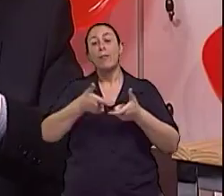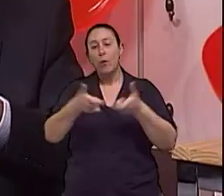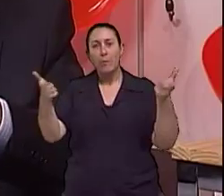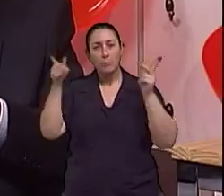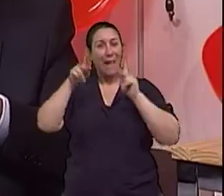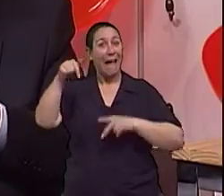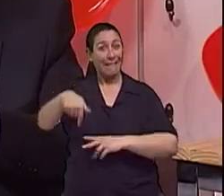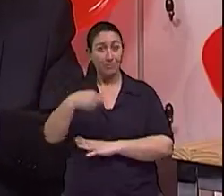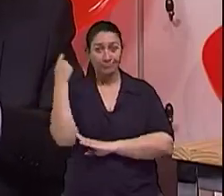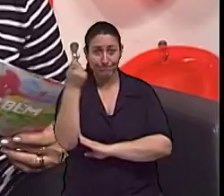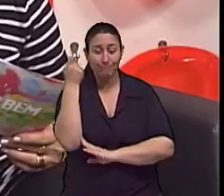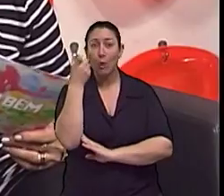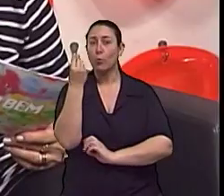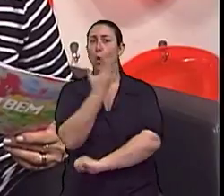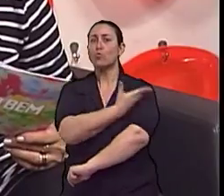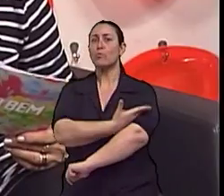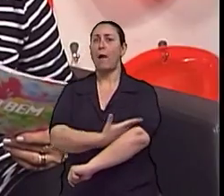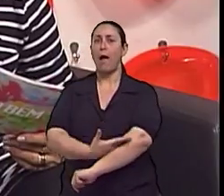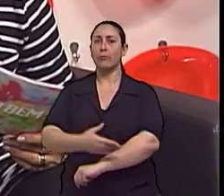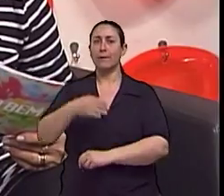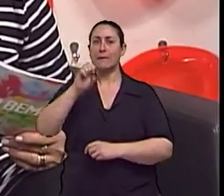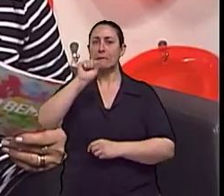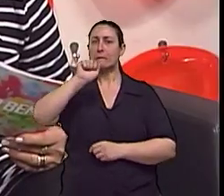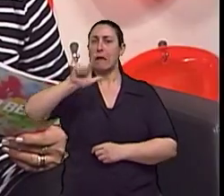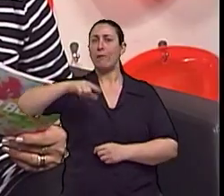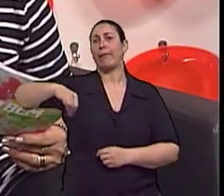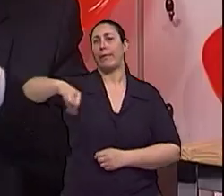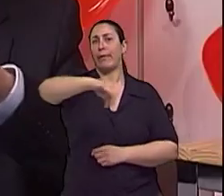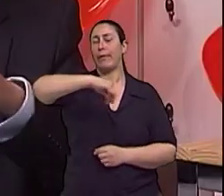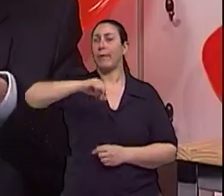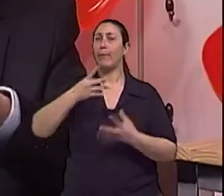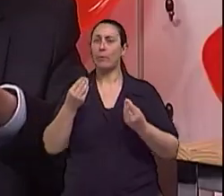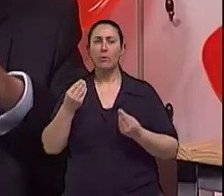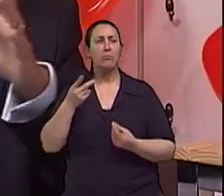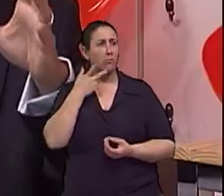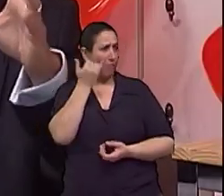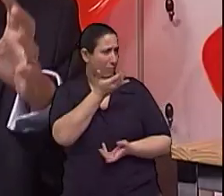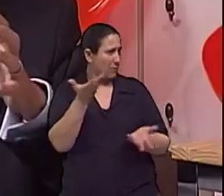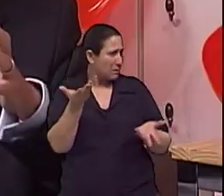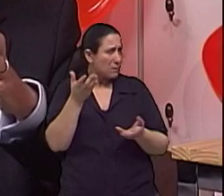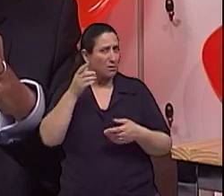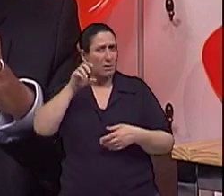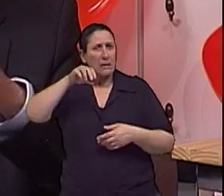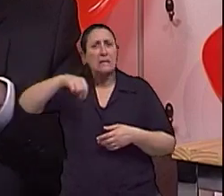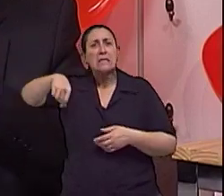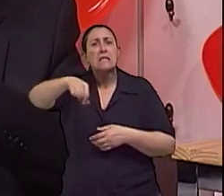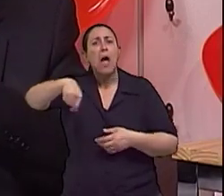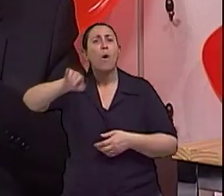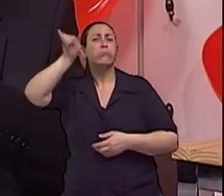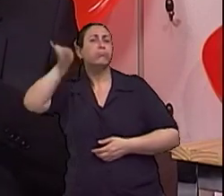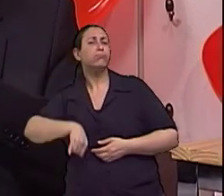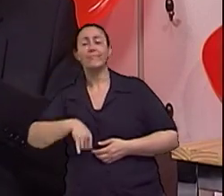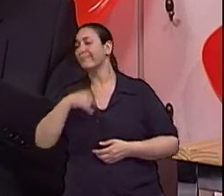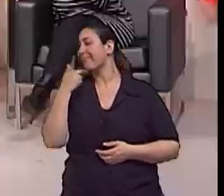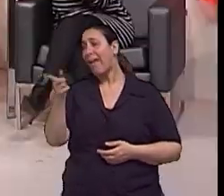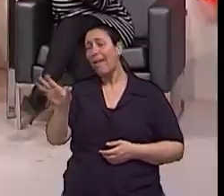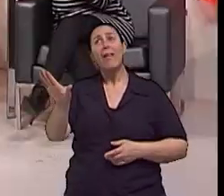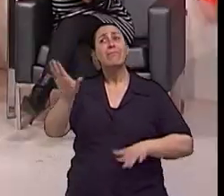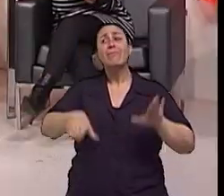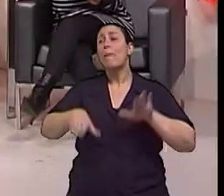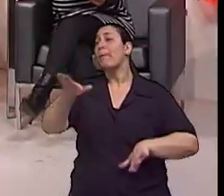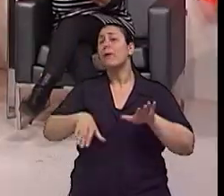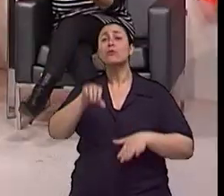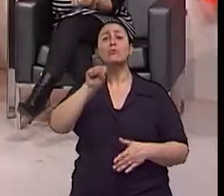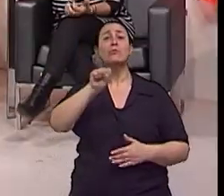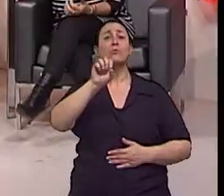gente aqui no Rio Grande do Sul tem o hábito de comer muito sal. E sal marinho modifica? A quantidade de sódio, depende da quantidade de sódio que Ah, tá. Não é tipo de sal, Exatamente,